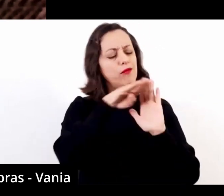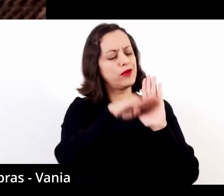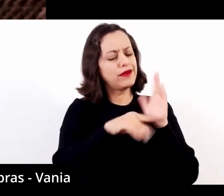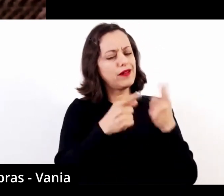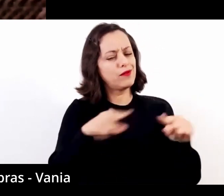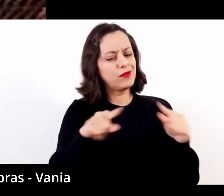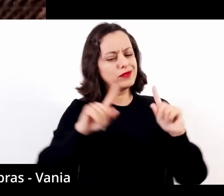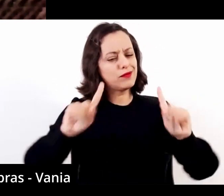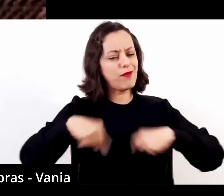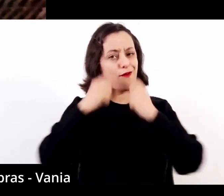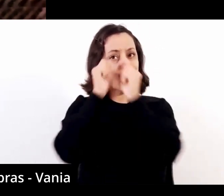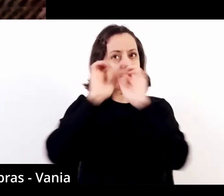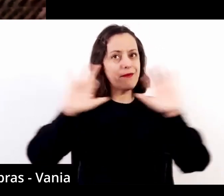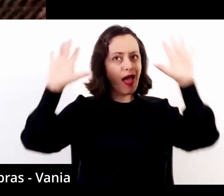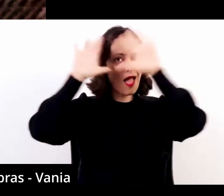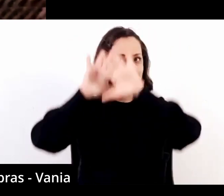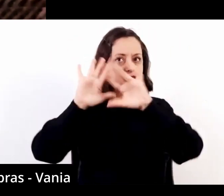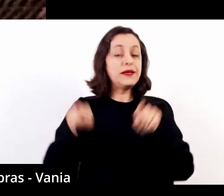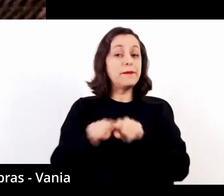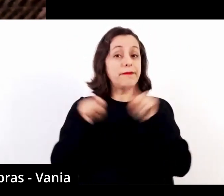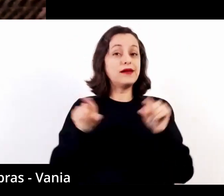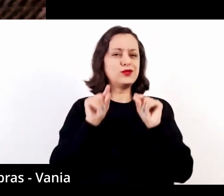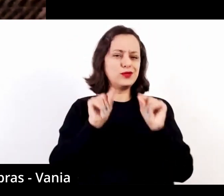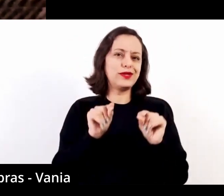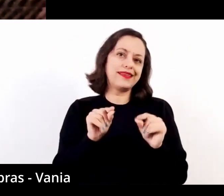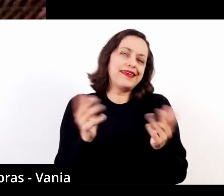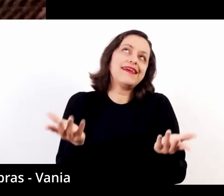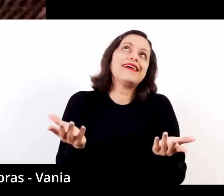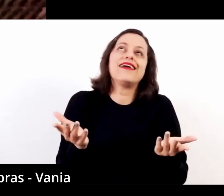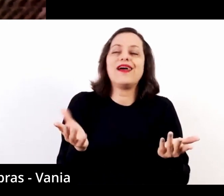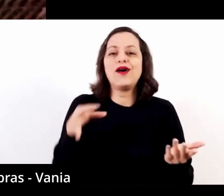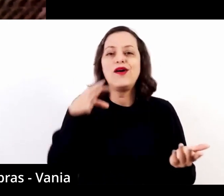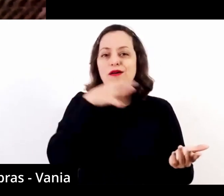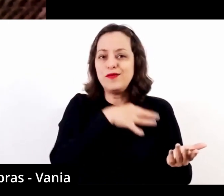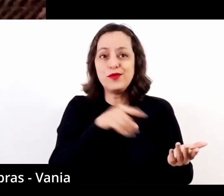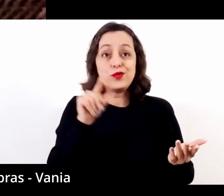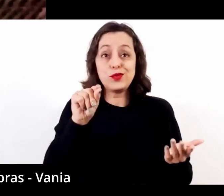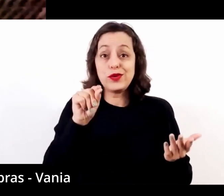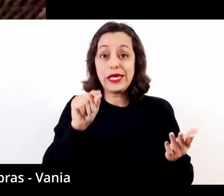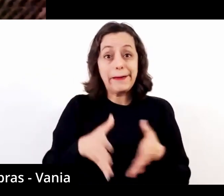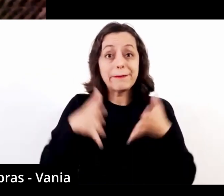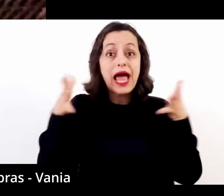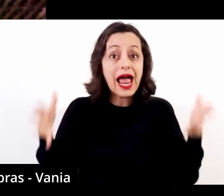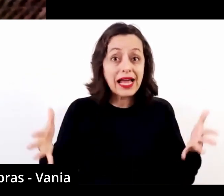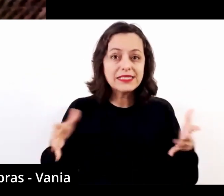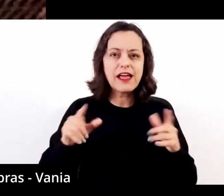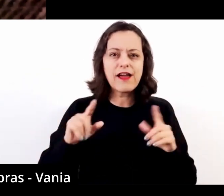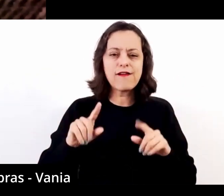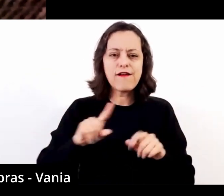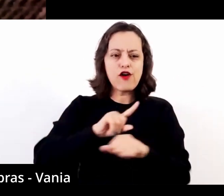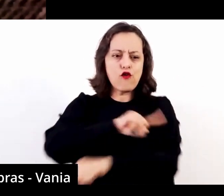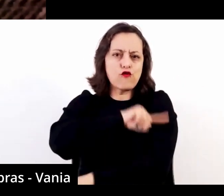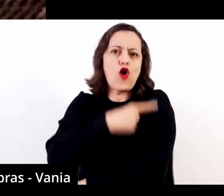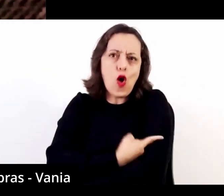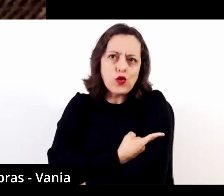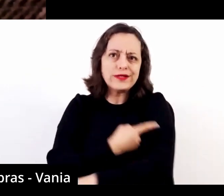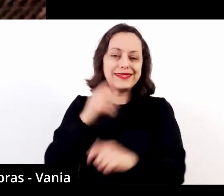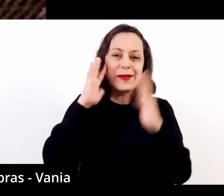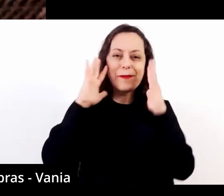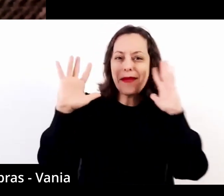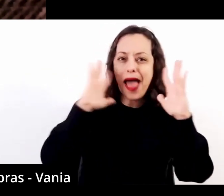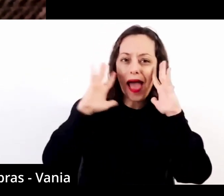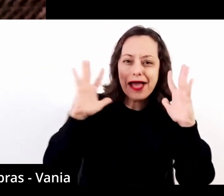própria disse, com muita propriedade, não há expressão maior dessa força magética do